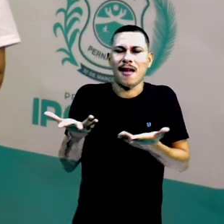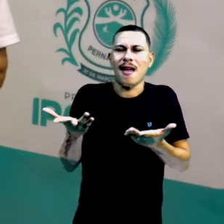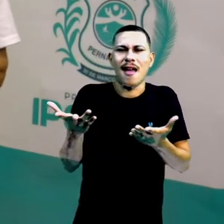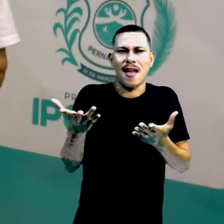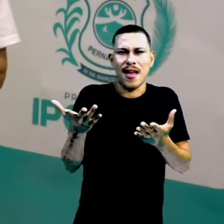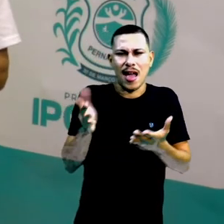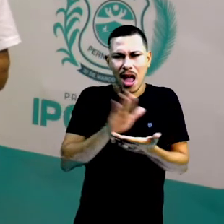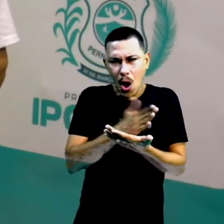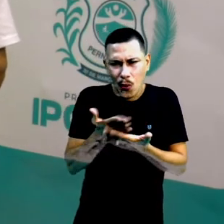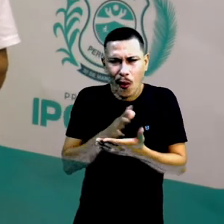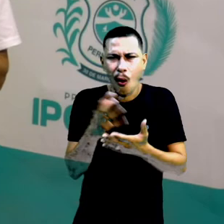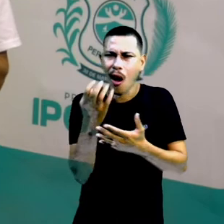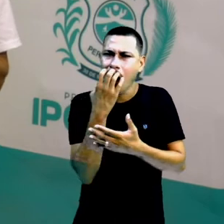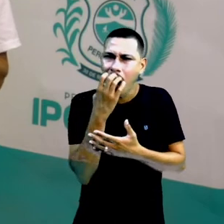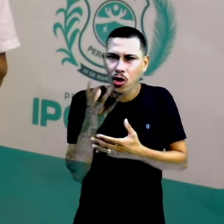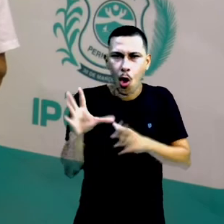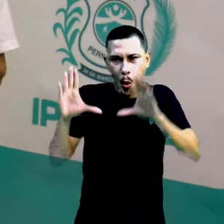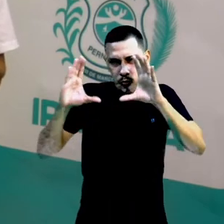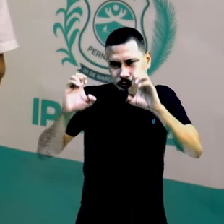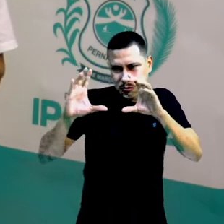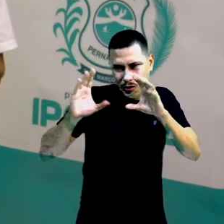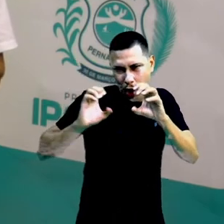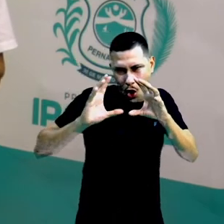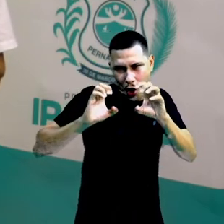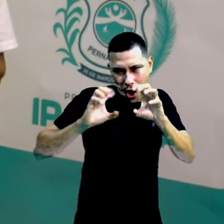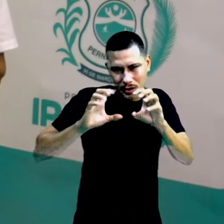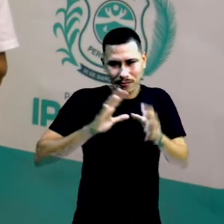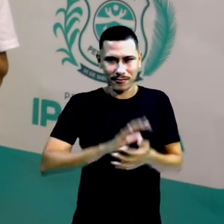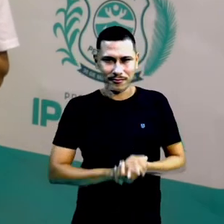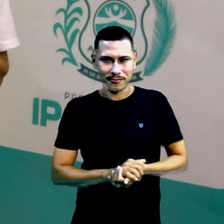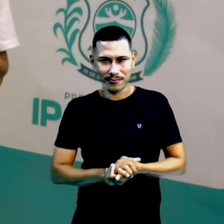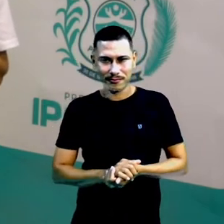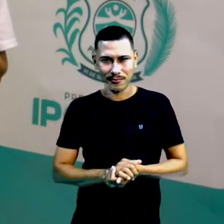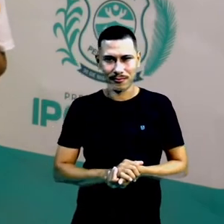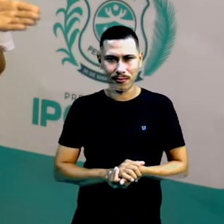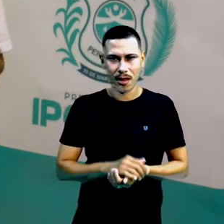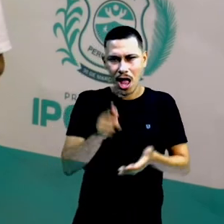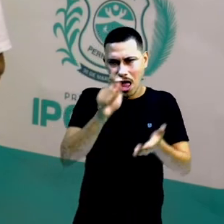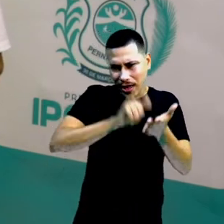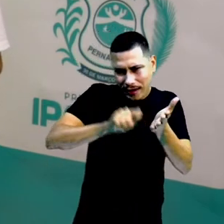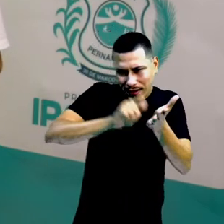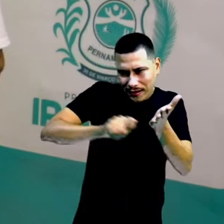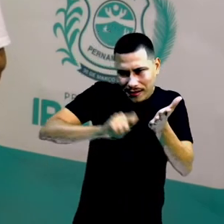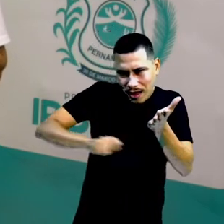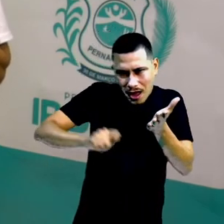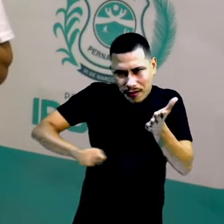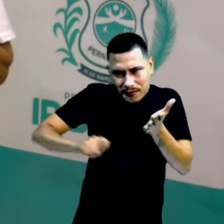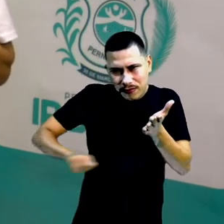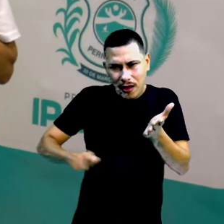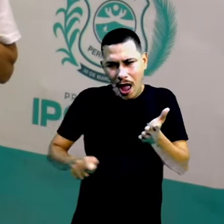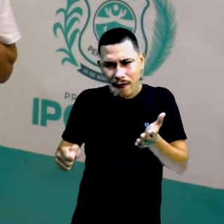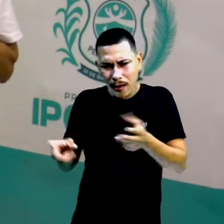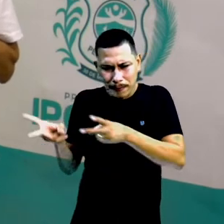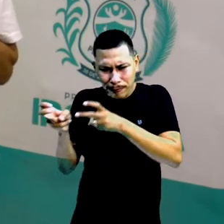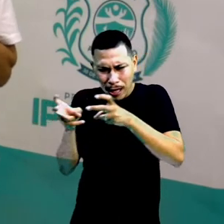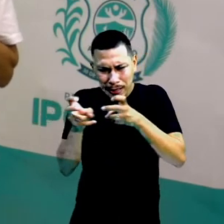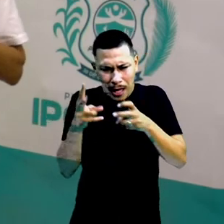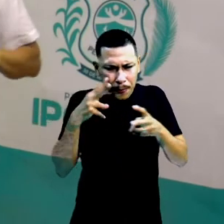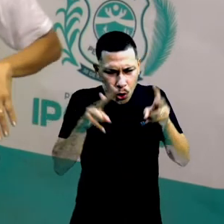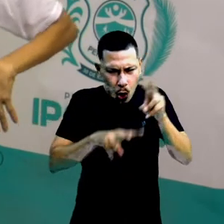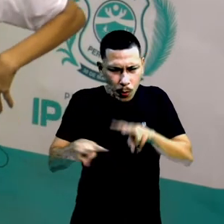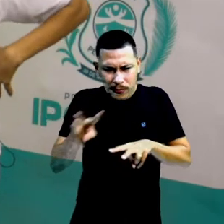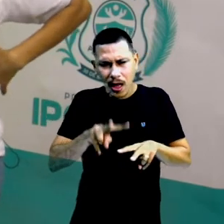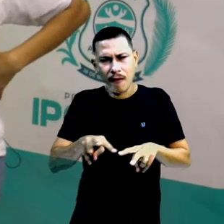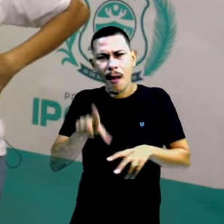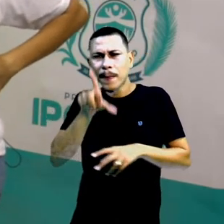bem baixinho. Então, faz essa classificação, copiando, observa tudo, vê como é. Será que você tem